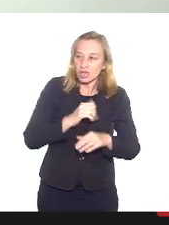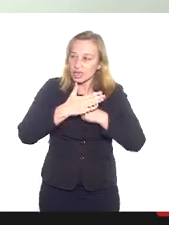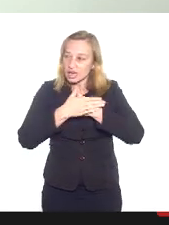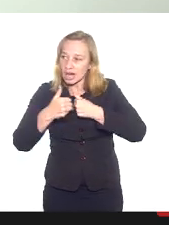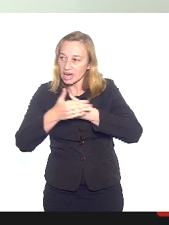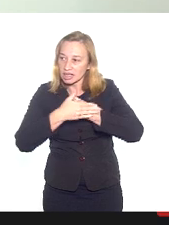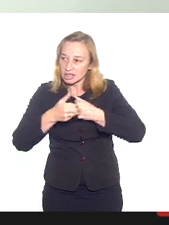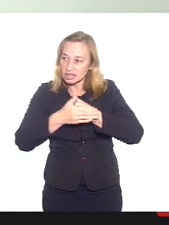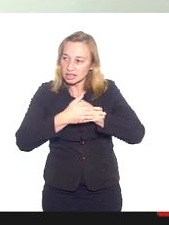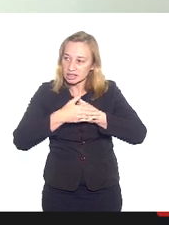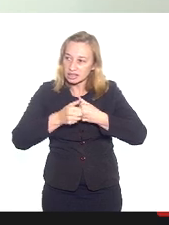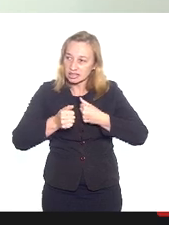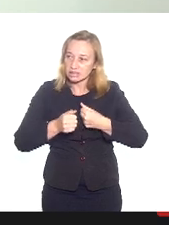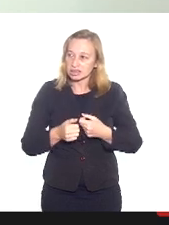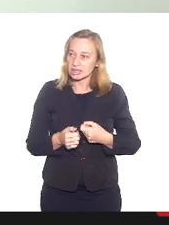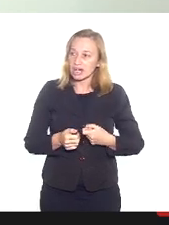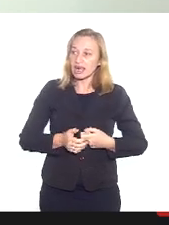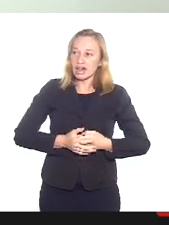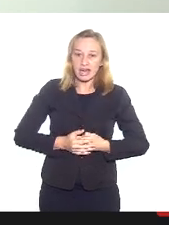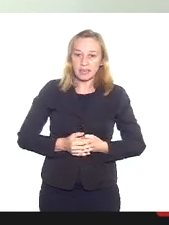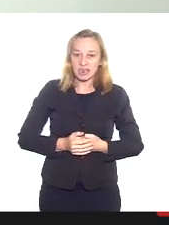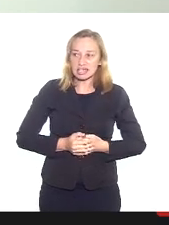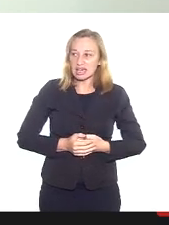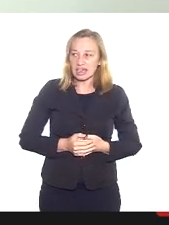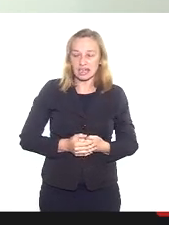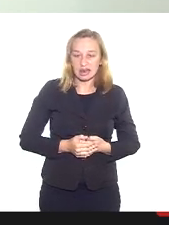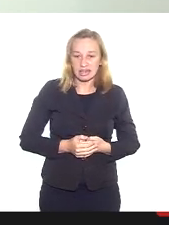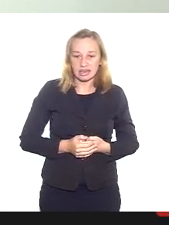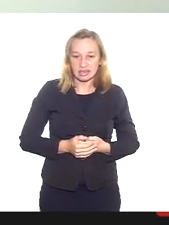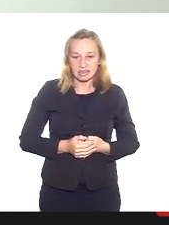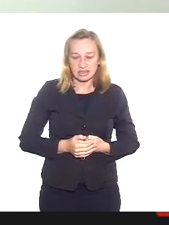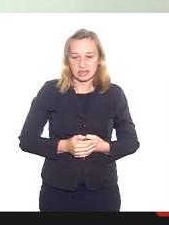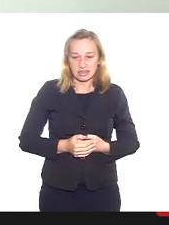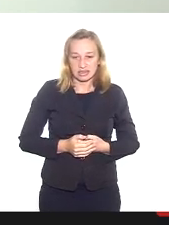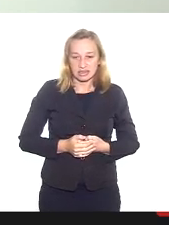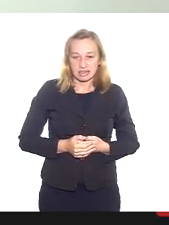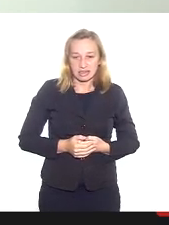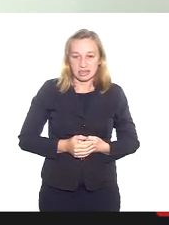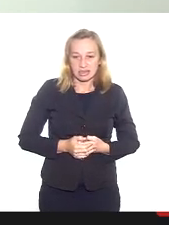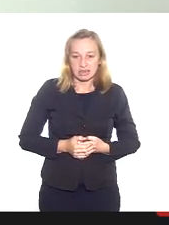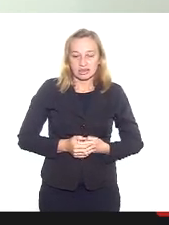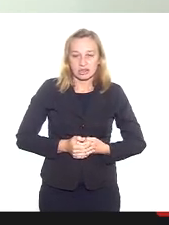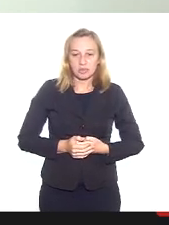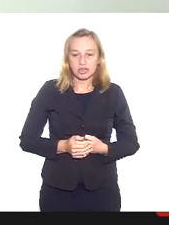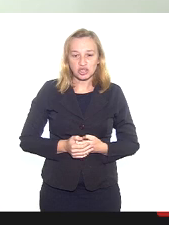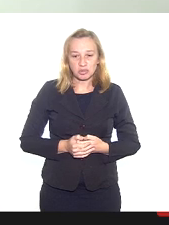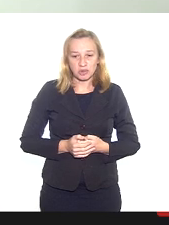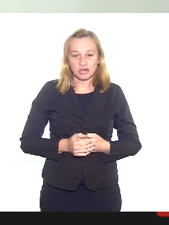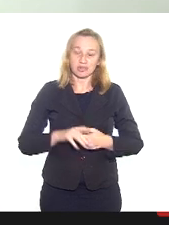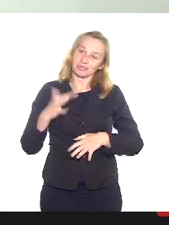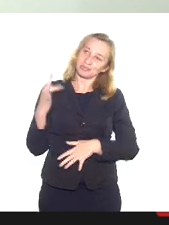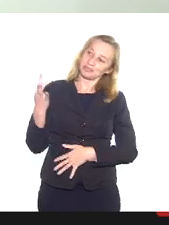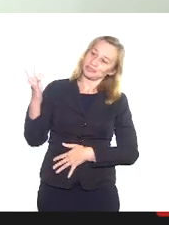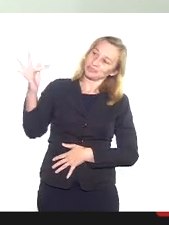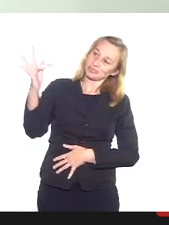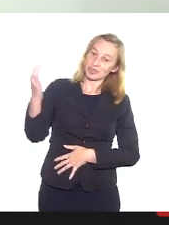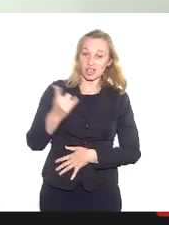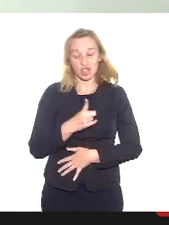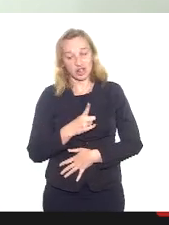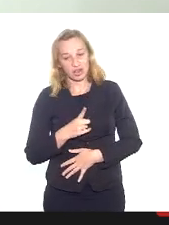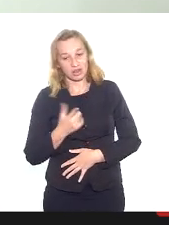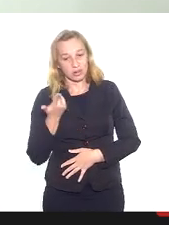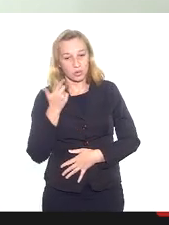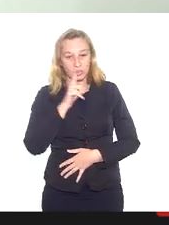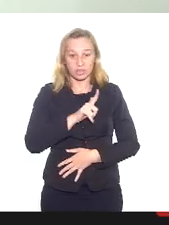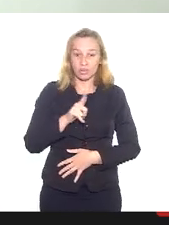e que merece todo o nosso respeito e que a gente deseja que em breve a gente consiga, como deixou